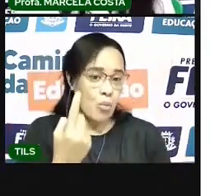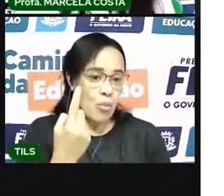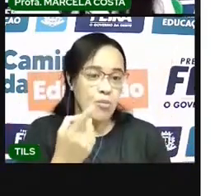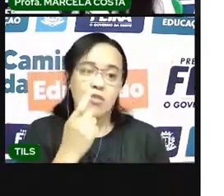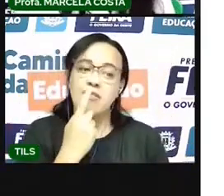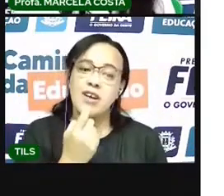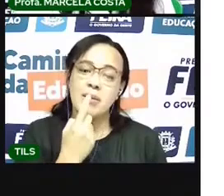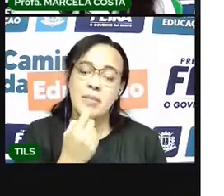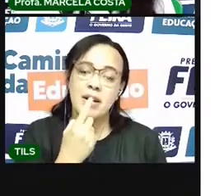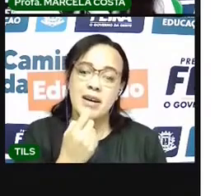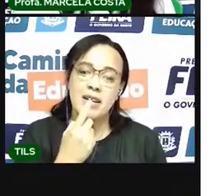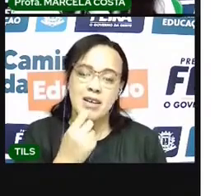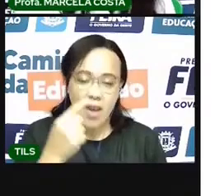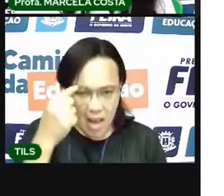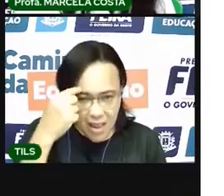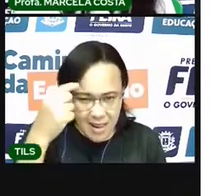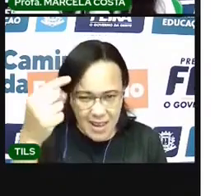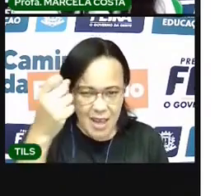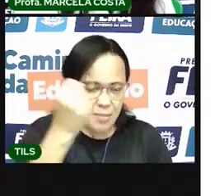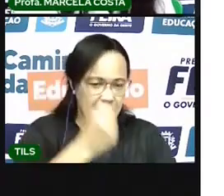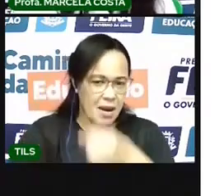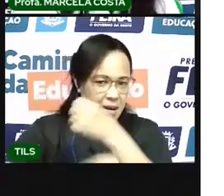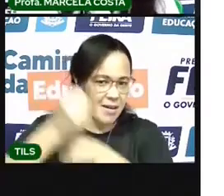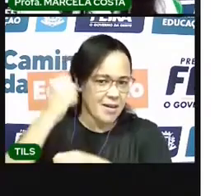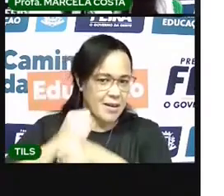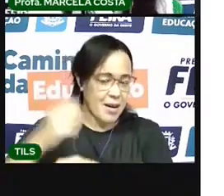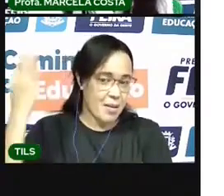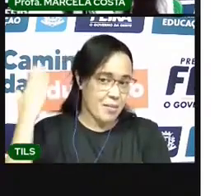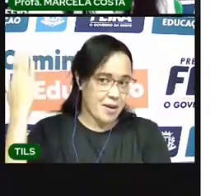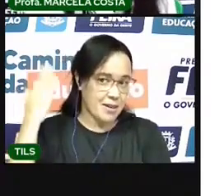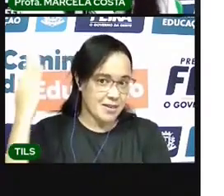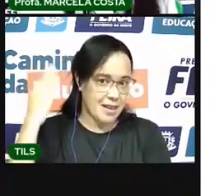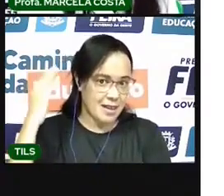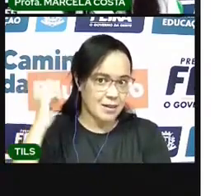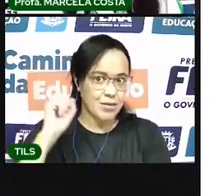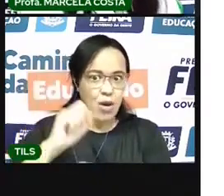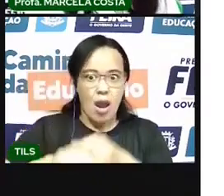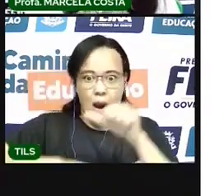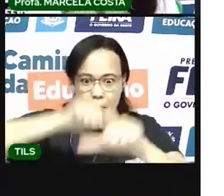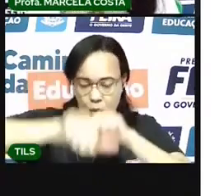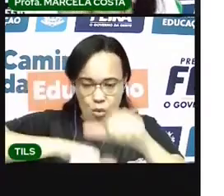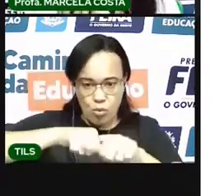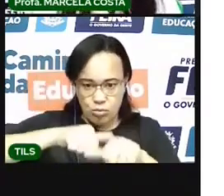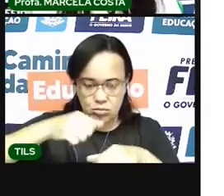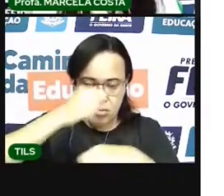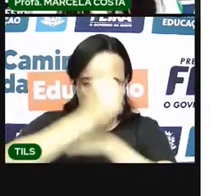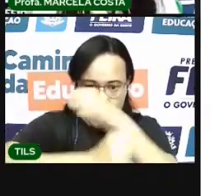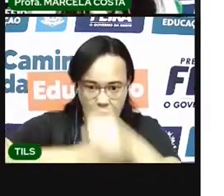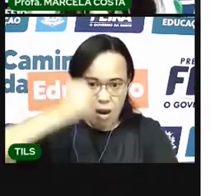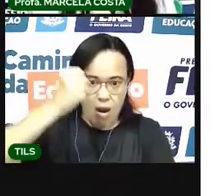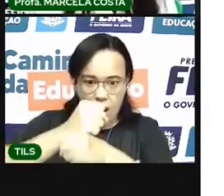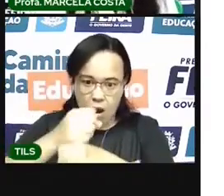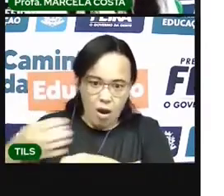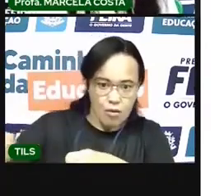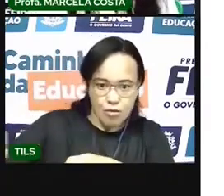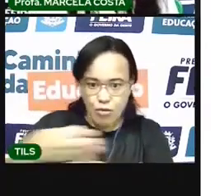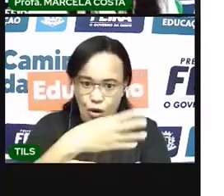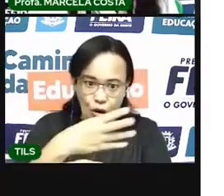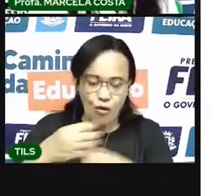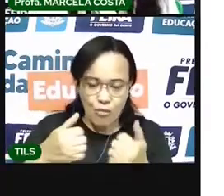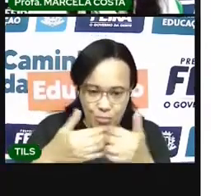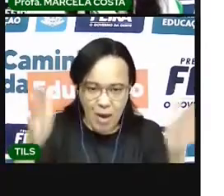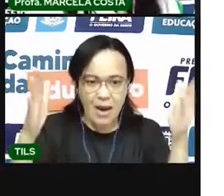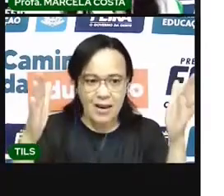acontece a confraternização, né? Do ano novo. As pessoas comemoram o novo ano que está começando.